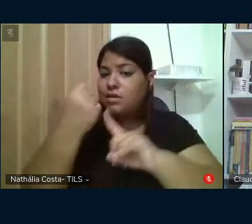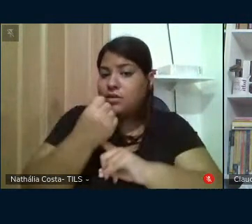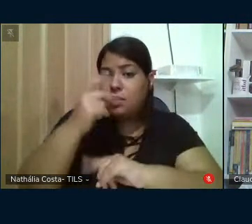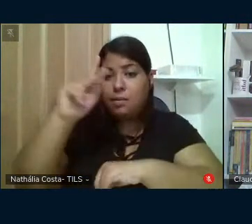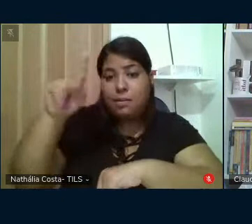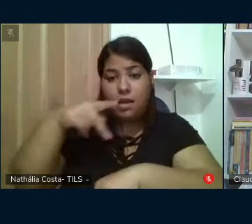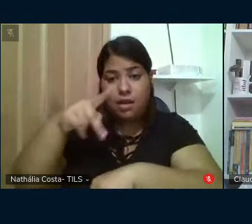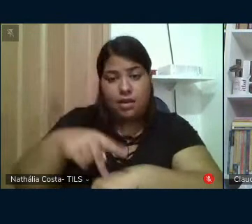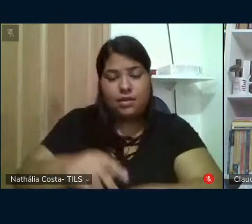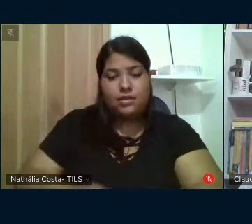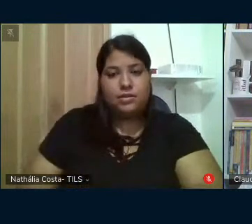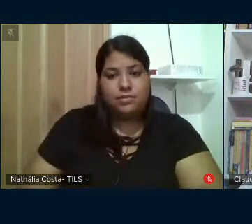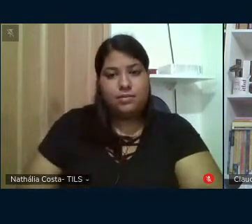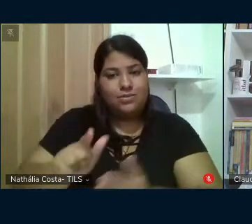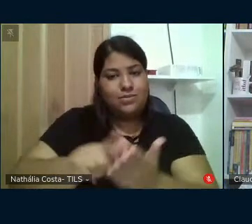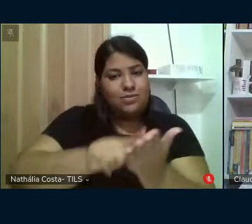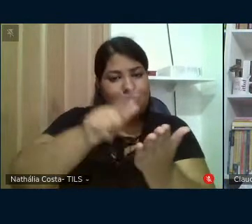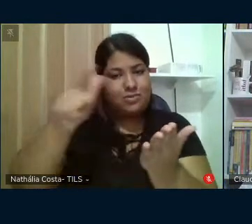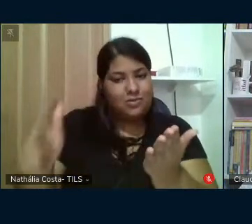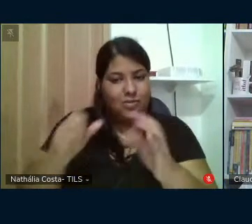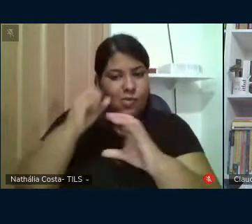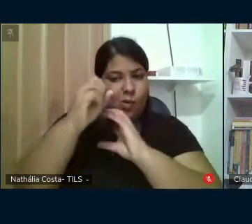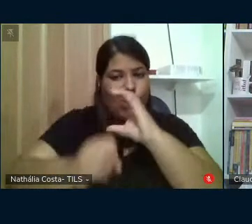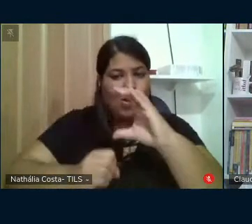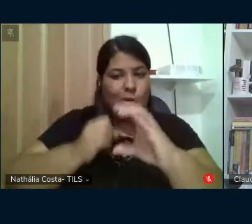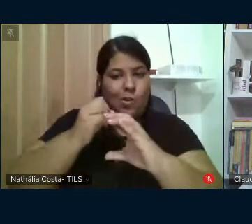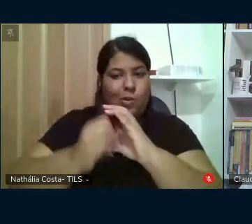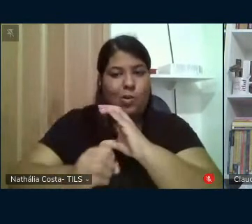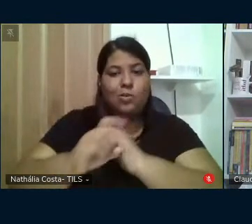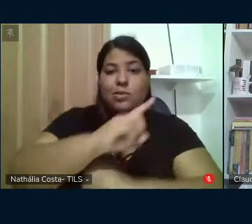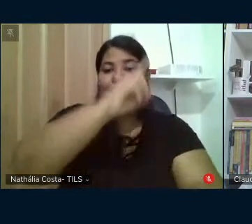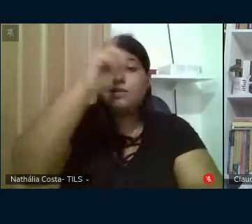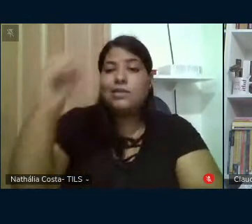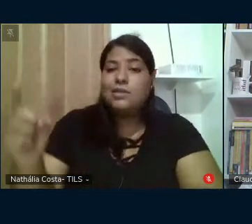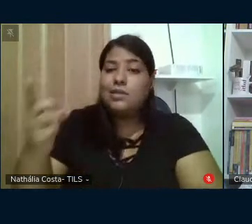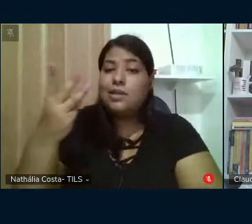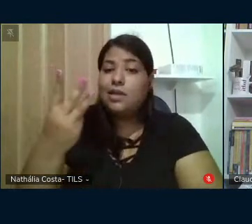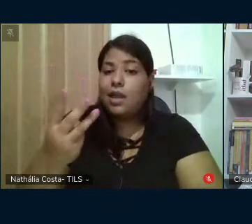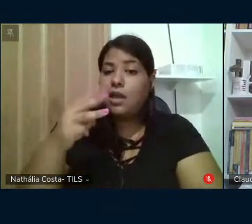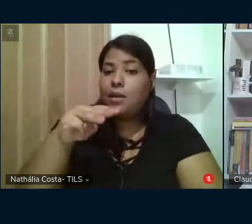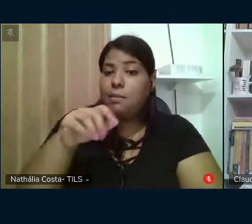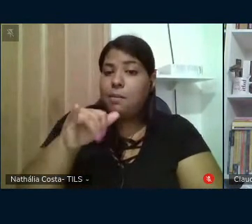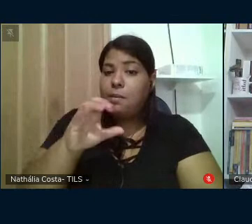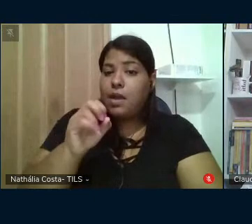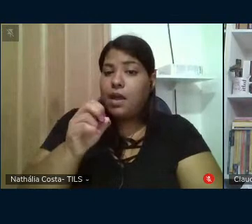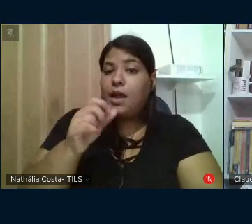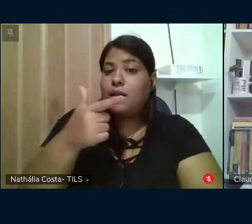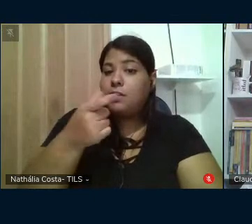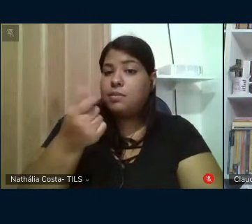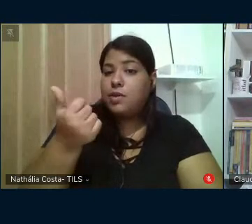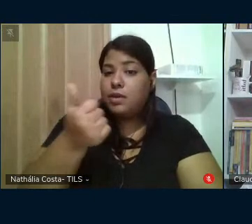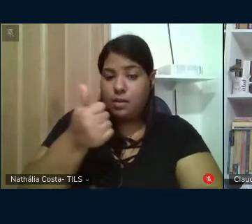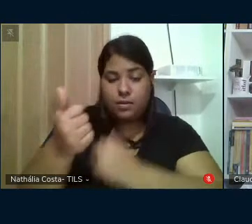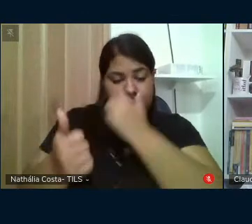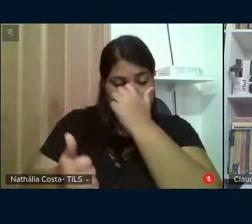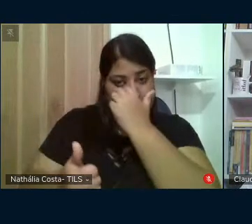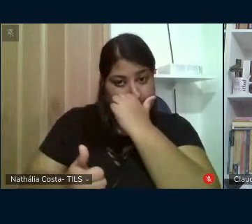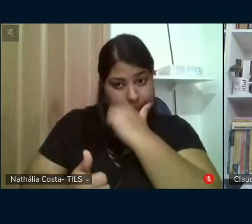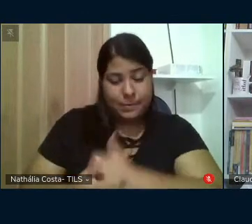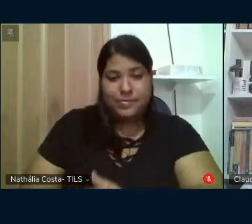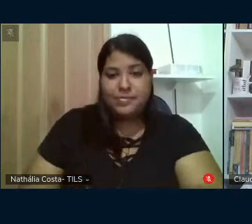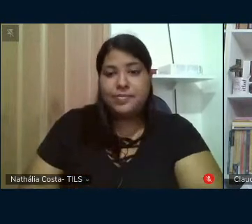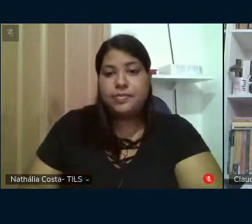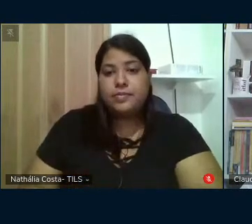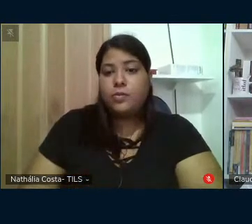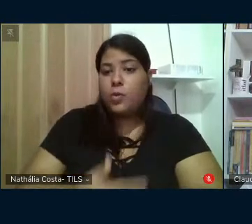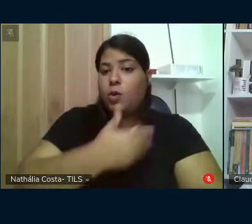Na edição do jornal O Globo, no dia 3 de maio de 2011, a notícia em destaque era, foi, governo